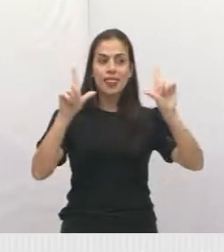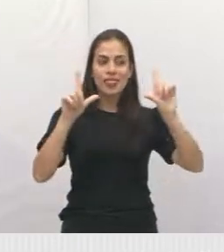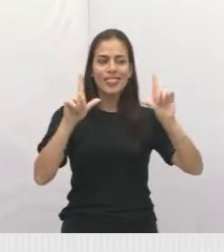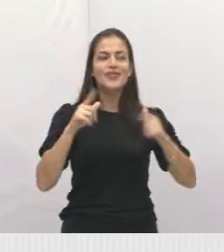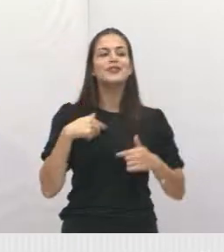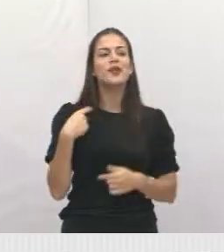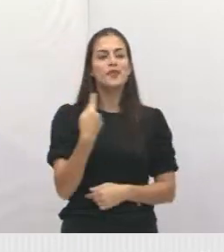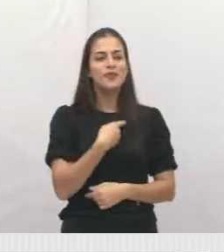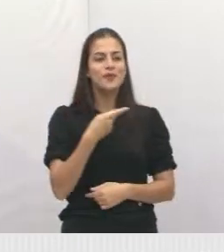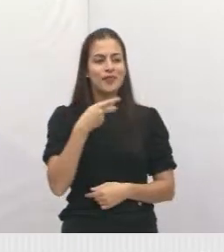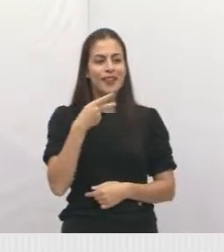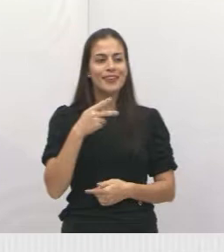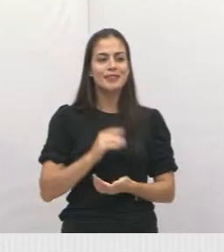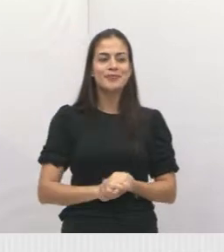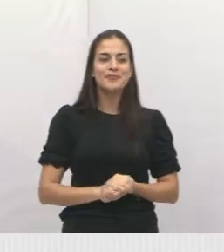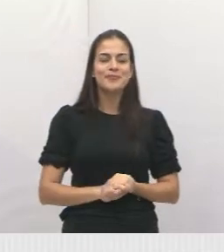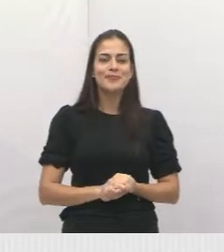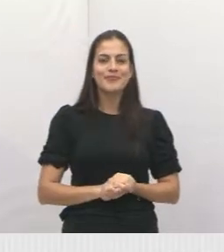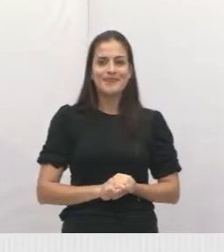Parabéns pelo seu dia.